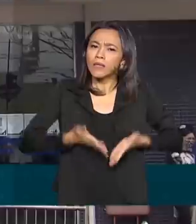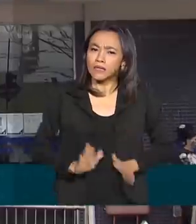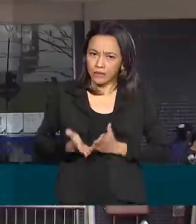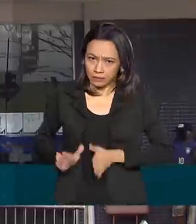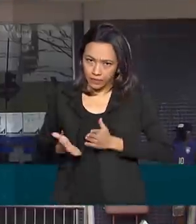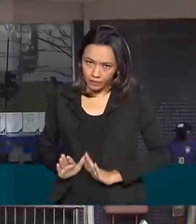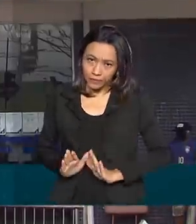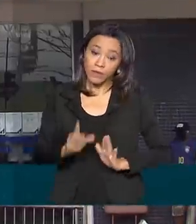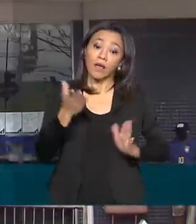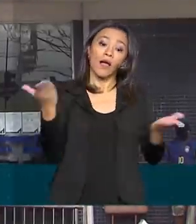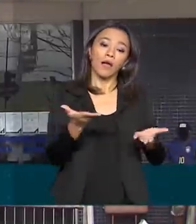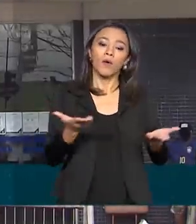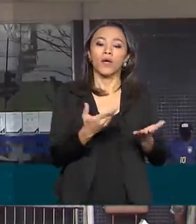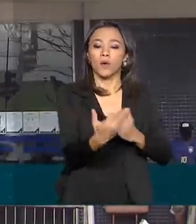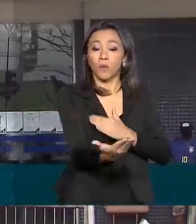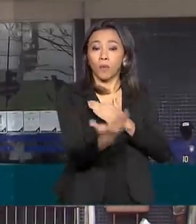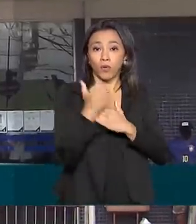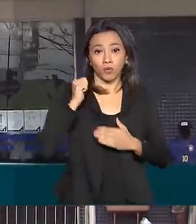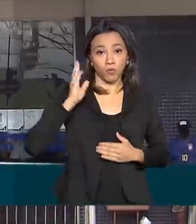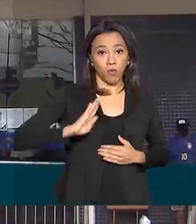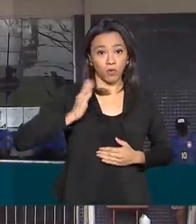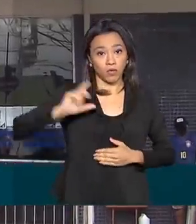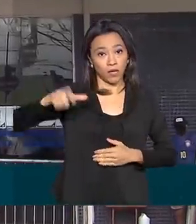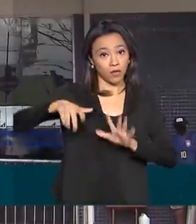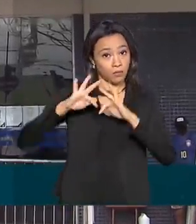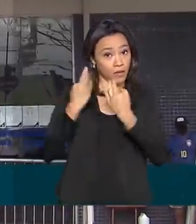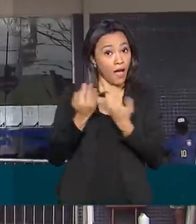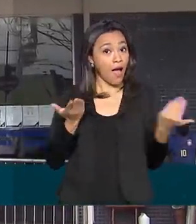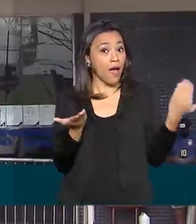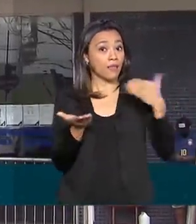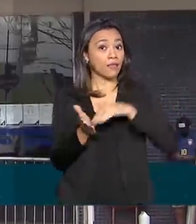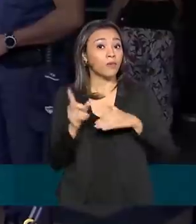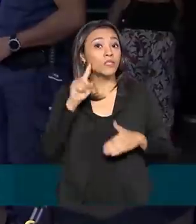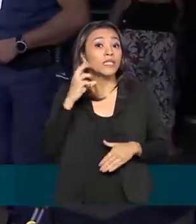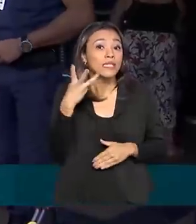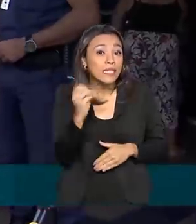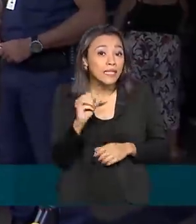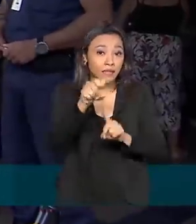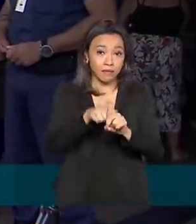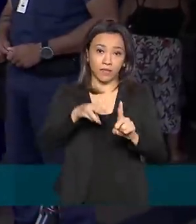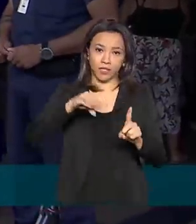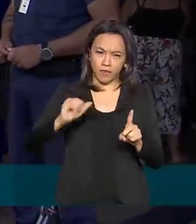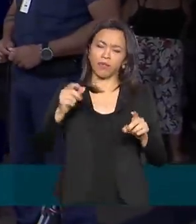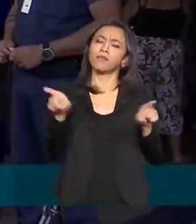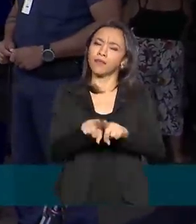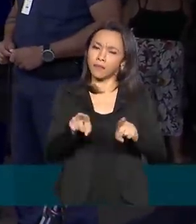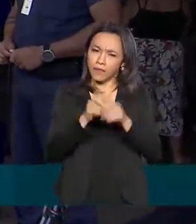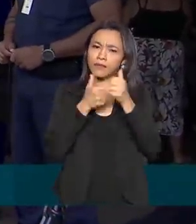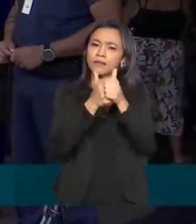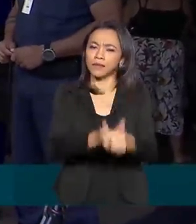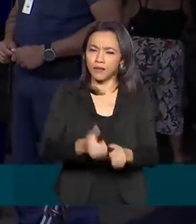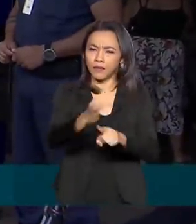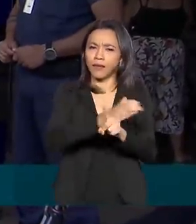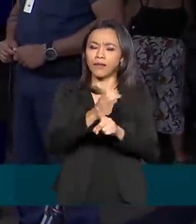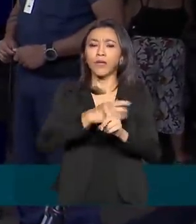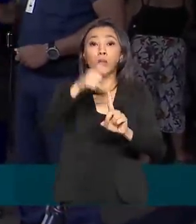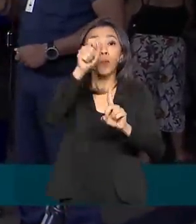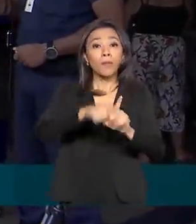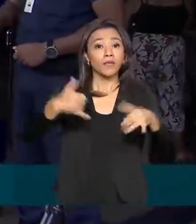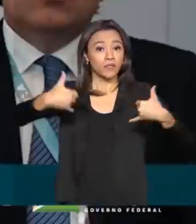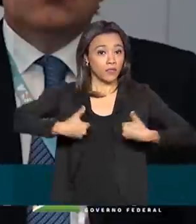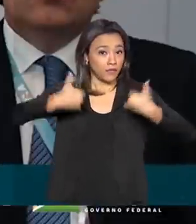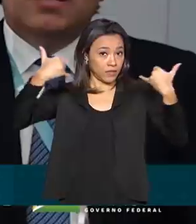do benefício poderão ser feitos a partir de 30 de maio, também seguindo um calendário de acordo com o mês de aniversário do